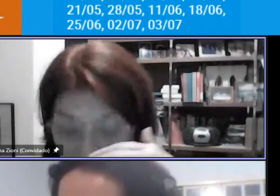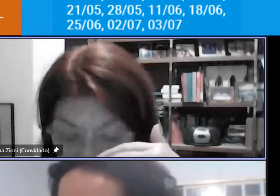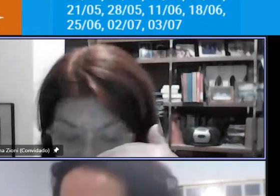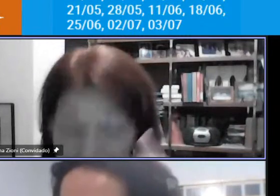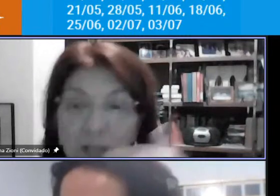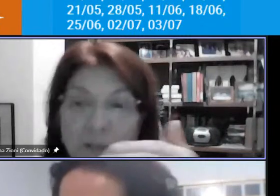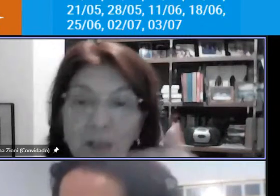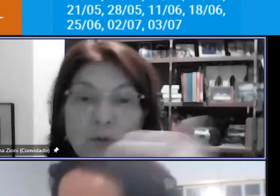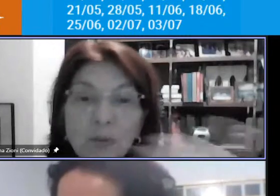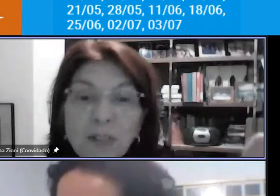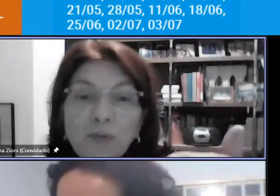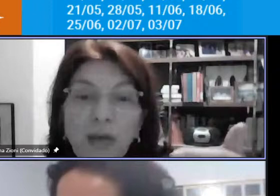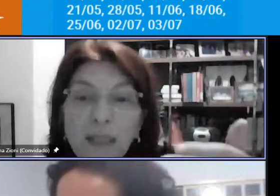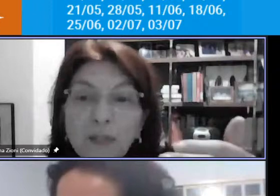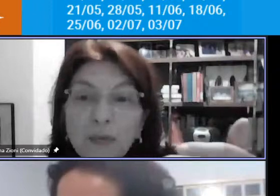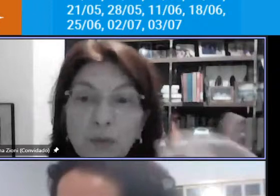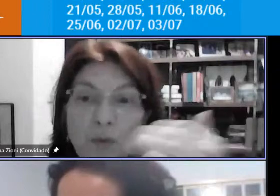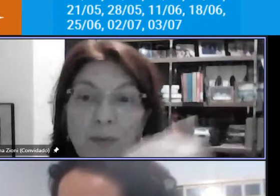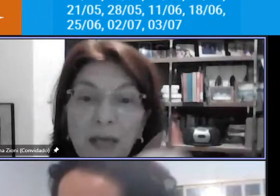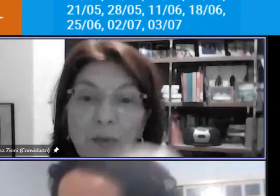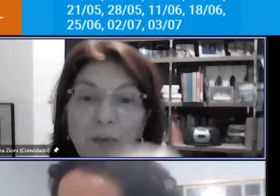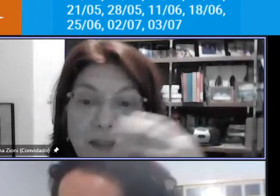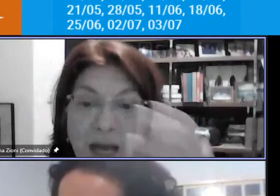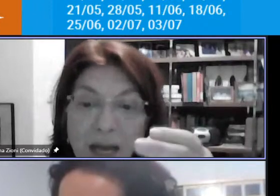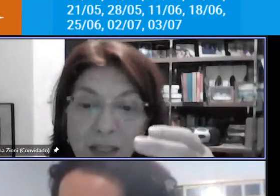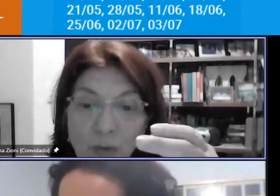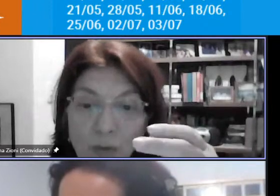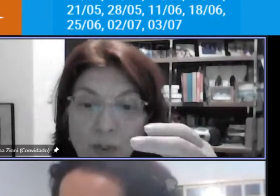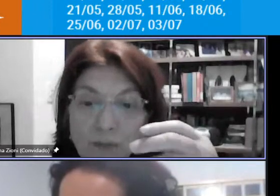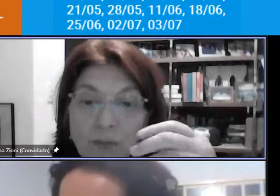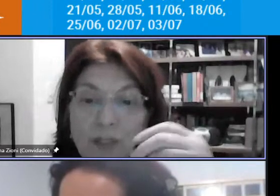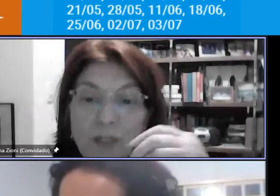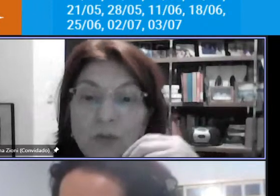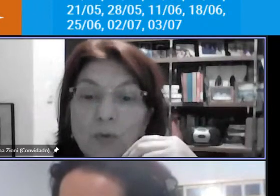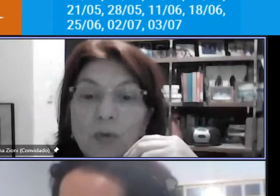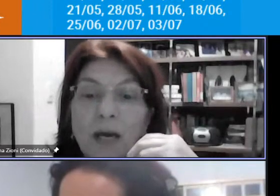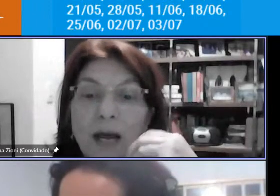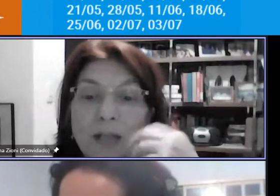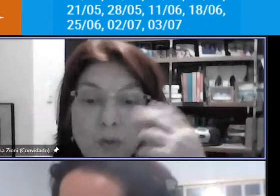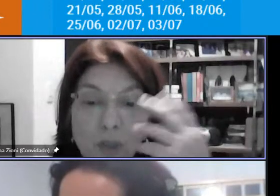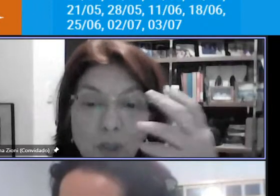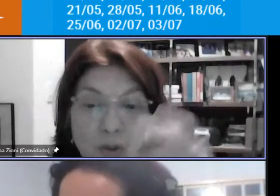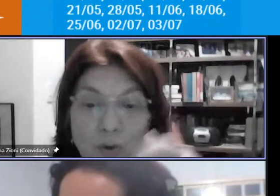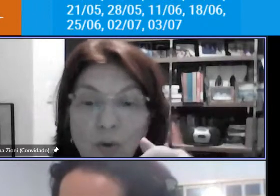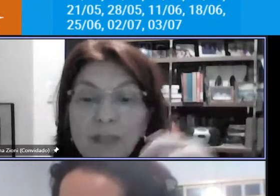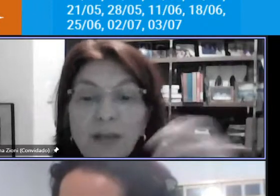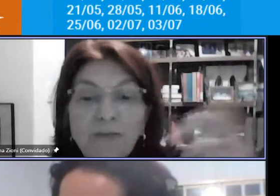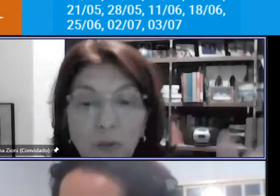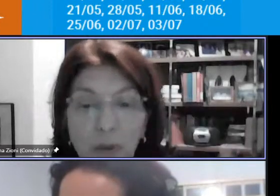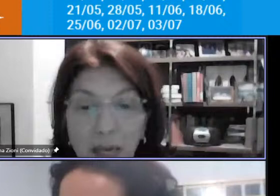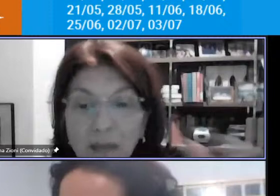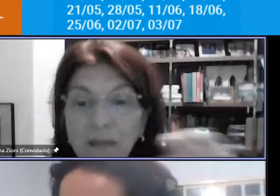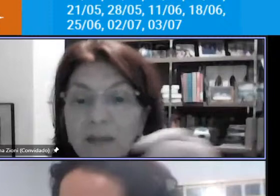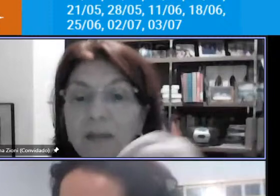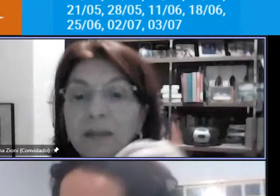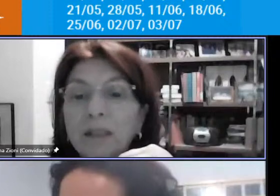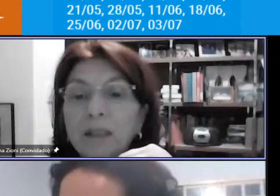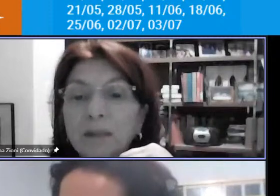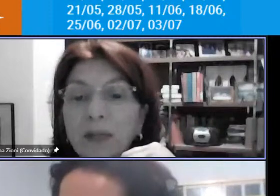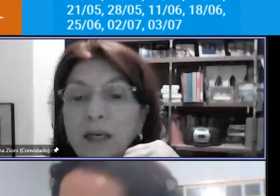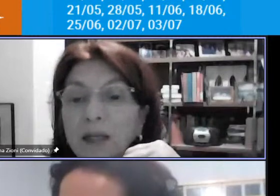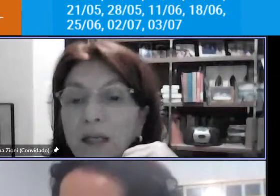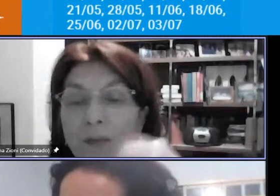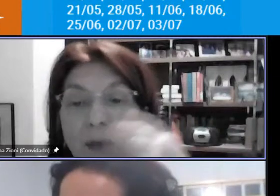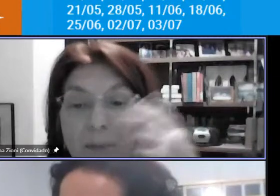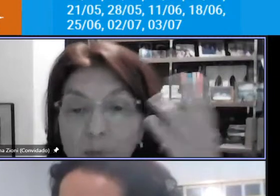várias pessoas estão falando sobre a qualidade do serviço as condições a frequência